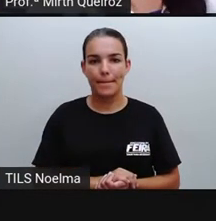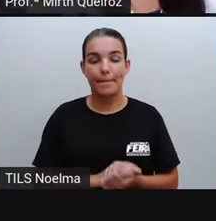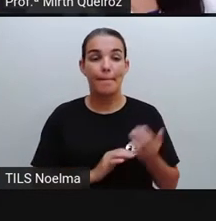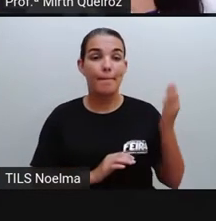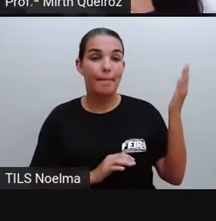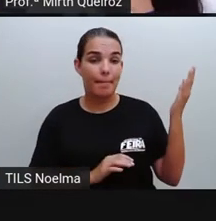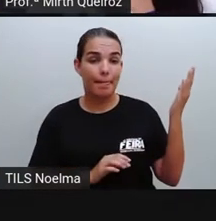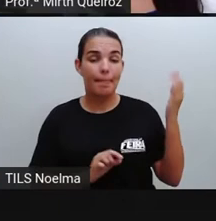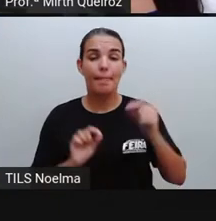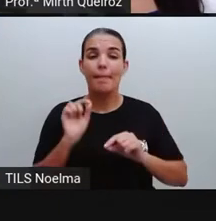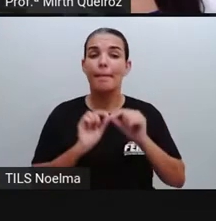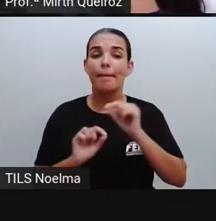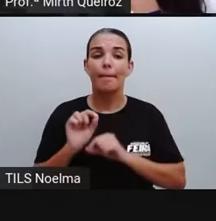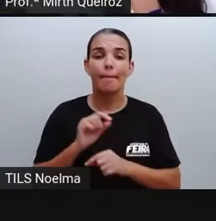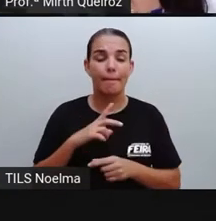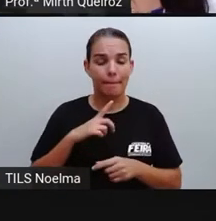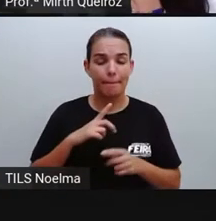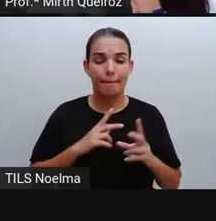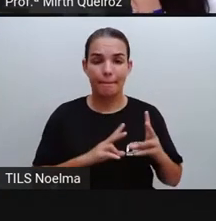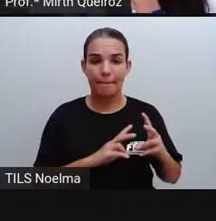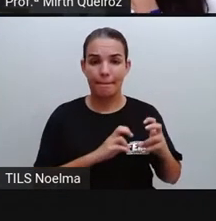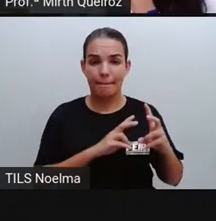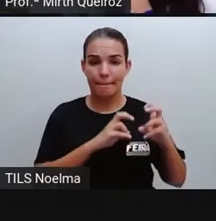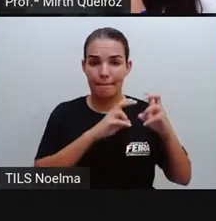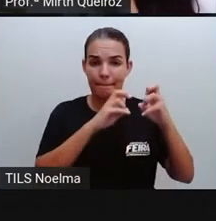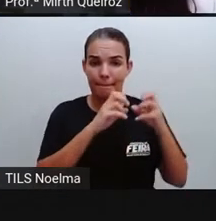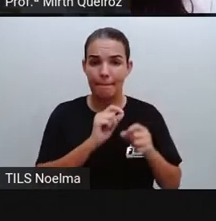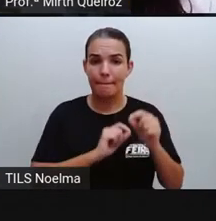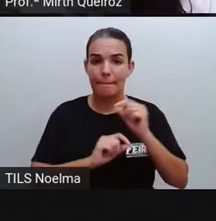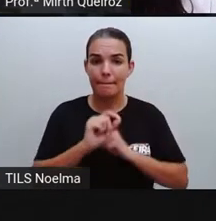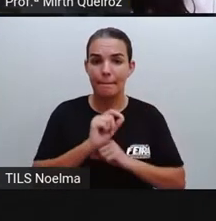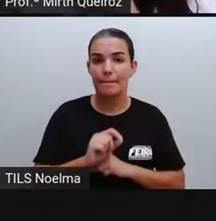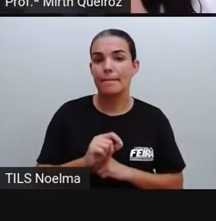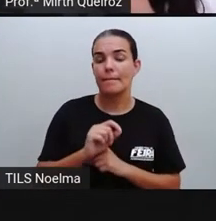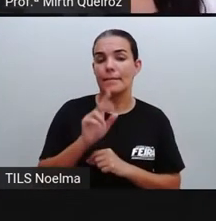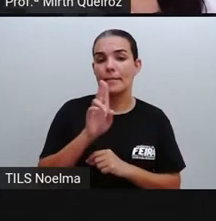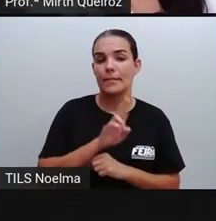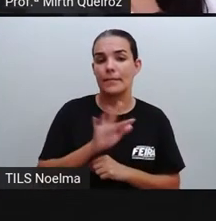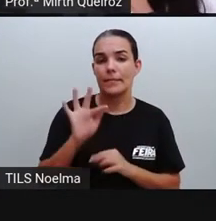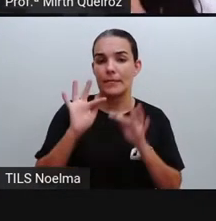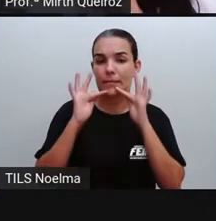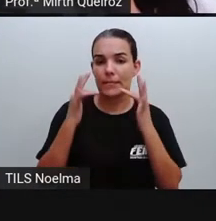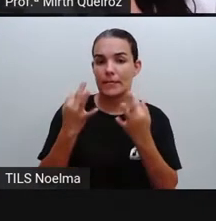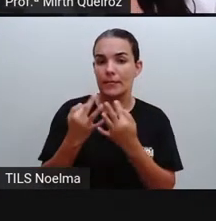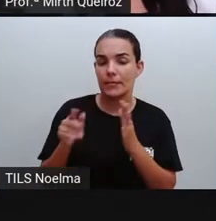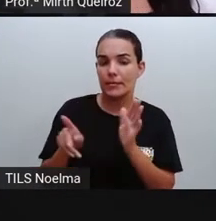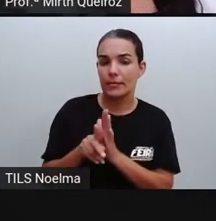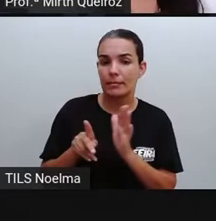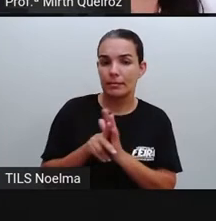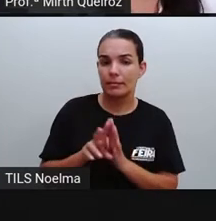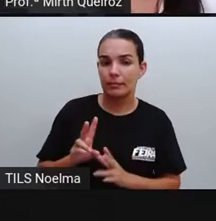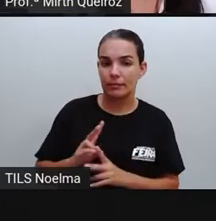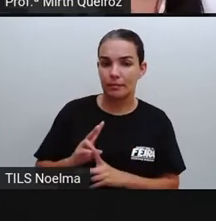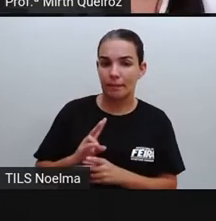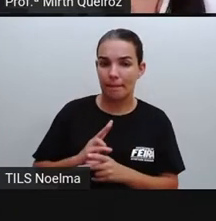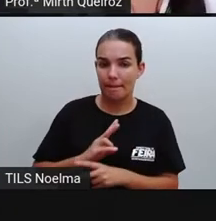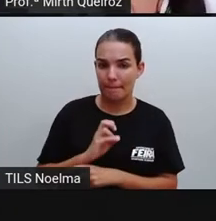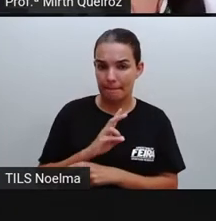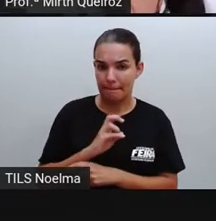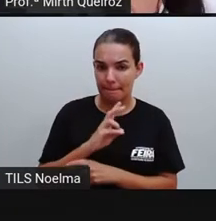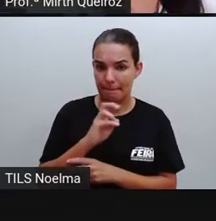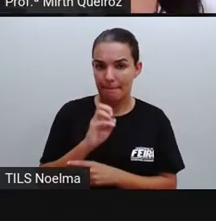Trata-se de um vírus da família praviridais, certo? Gênero favivírus, como a gente viu no início,